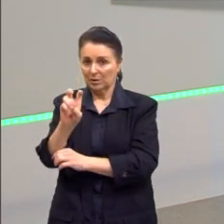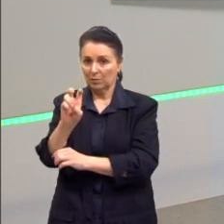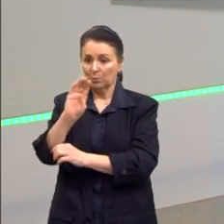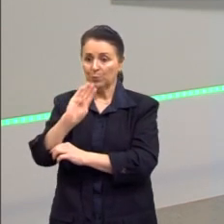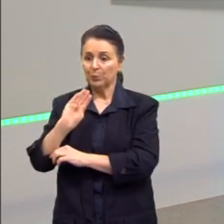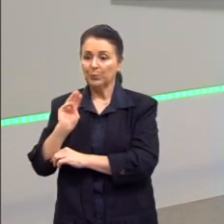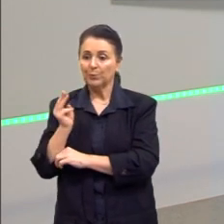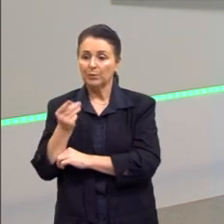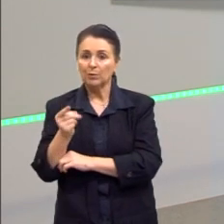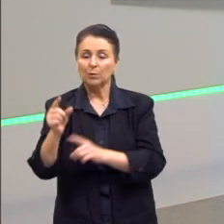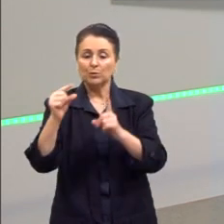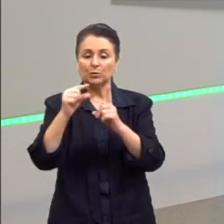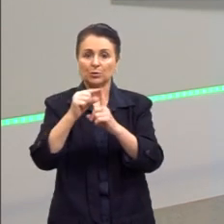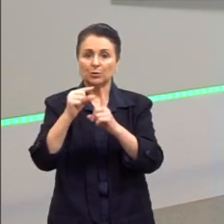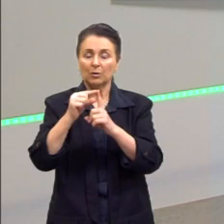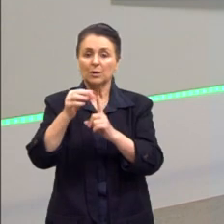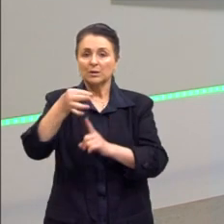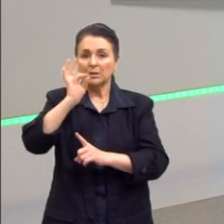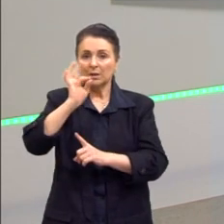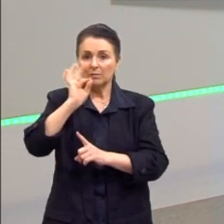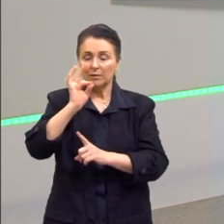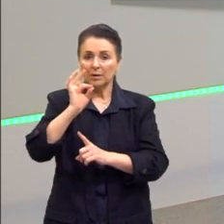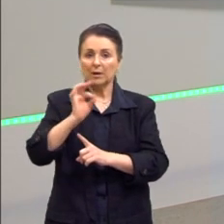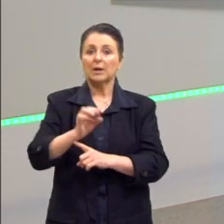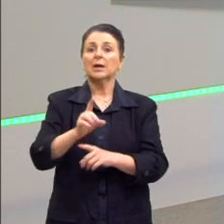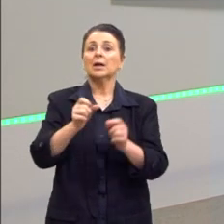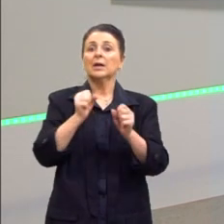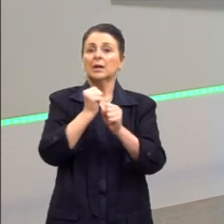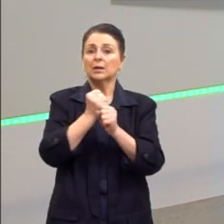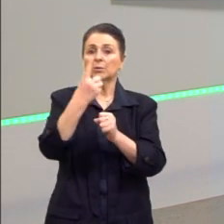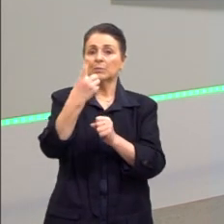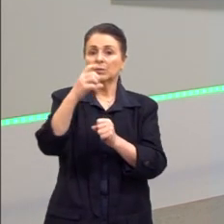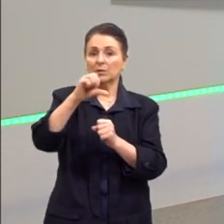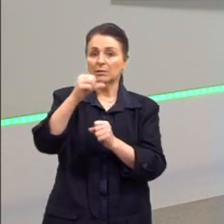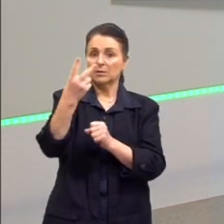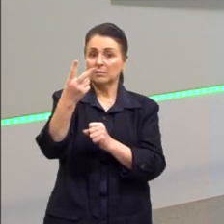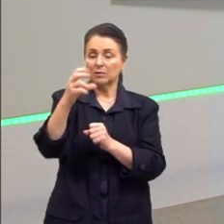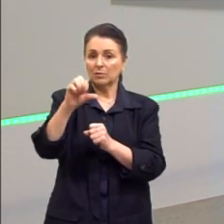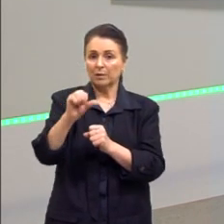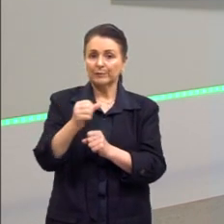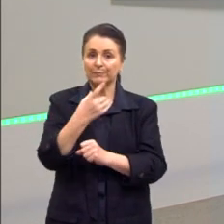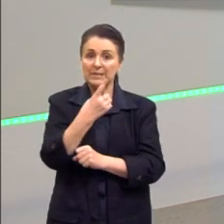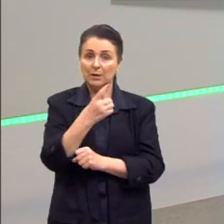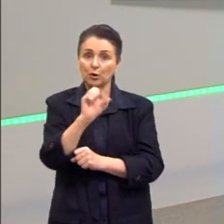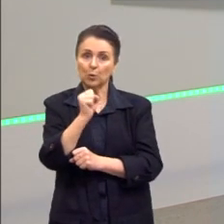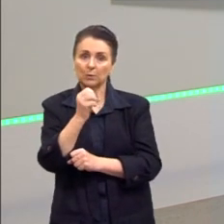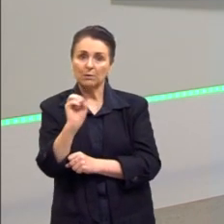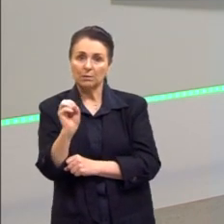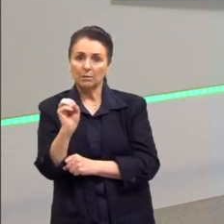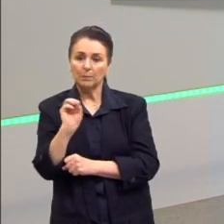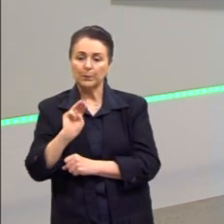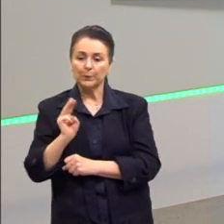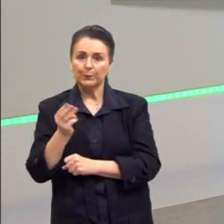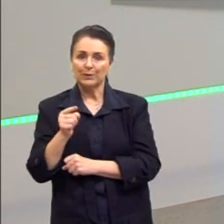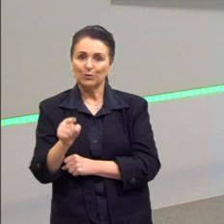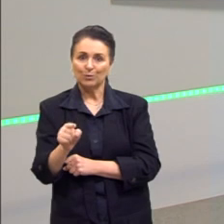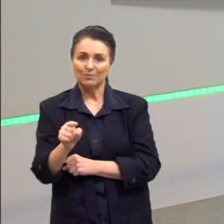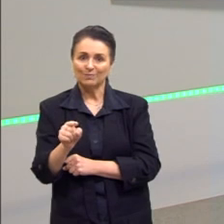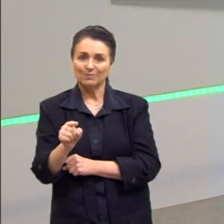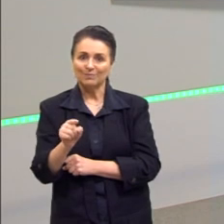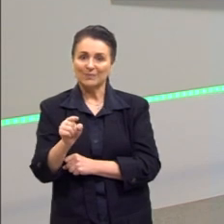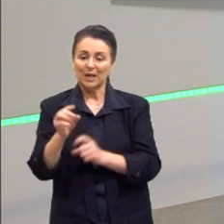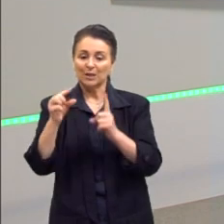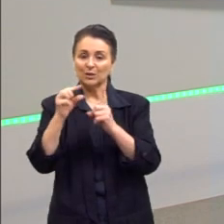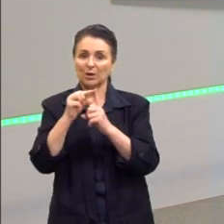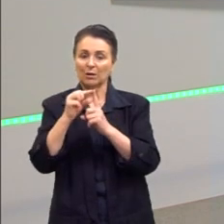em café, um ano depois, em 1929, exportou 180 milhões de dólares. Então, caiu